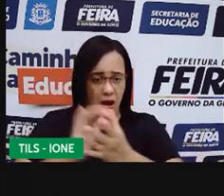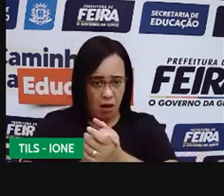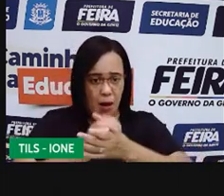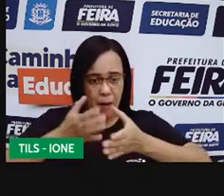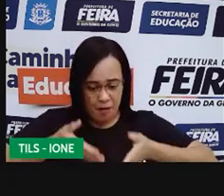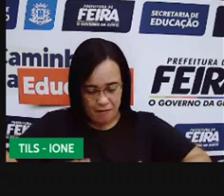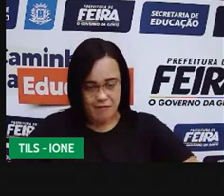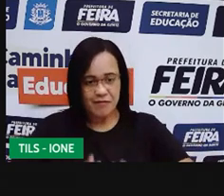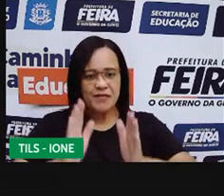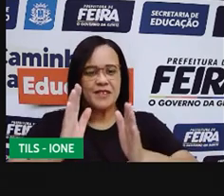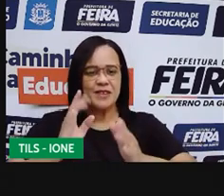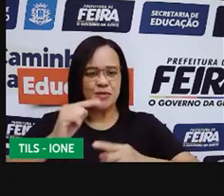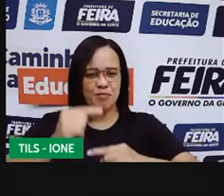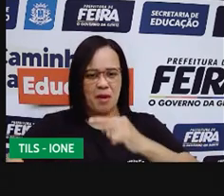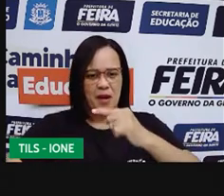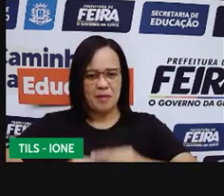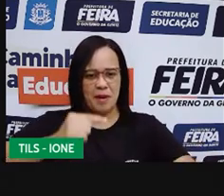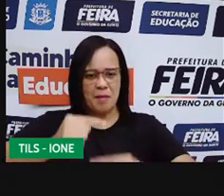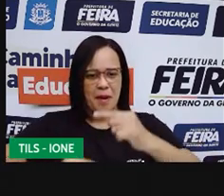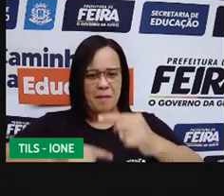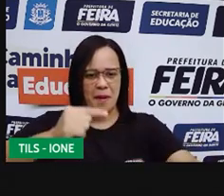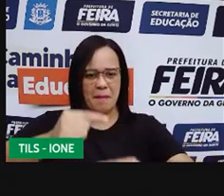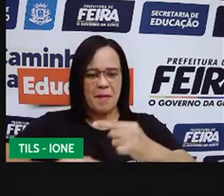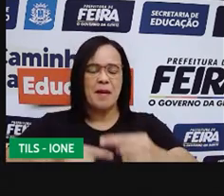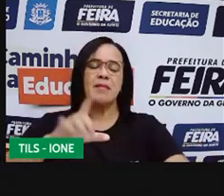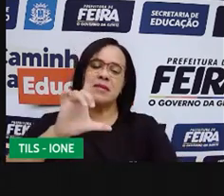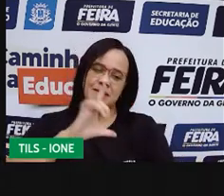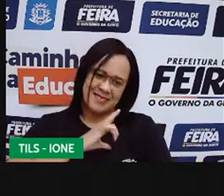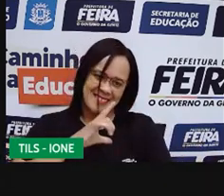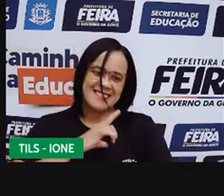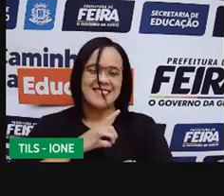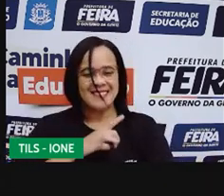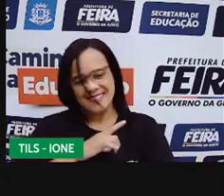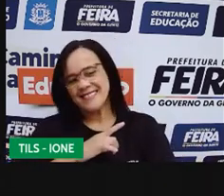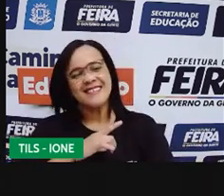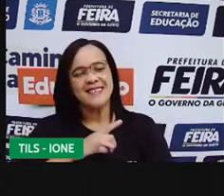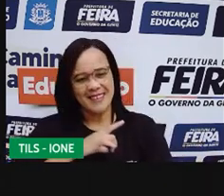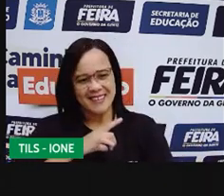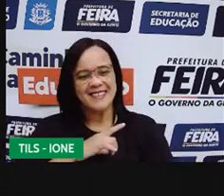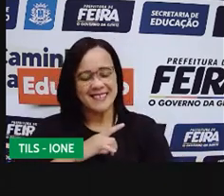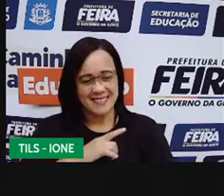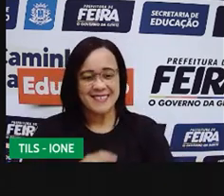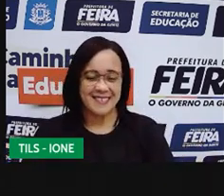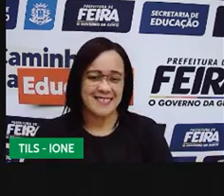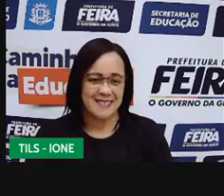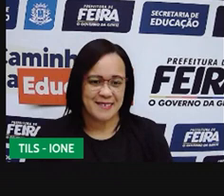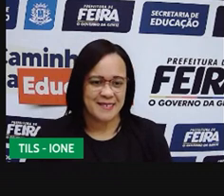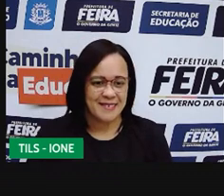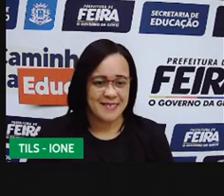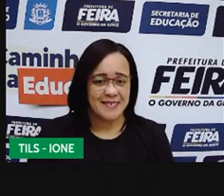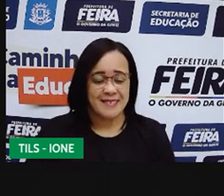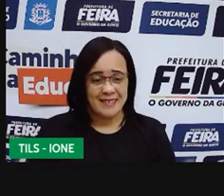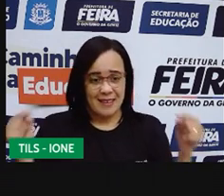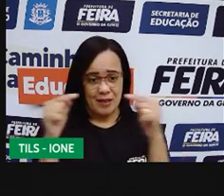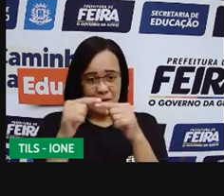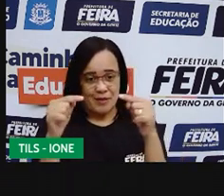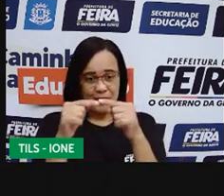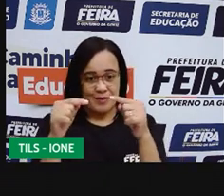E aí, a gente vai observando aqui, a partir dessas crianças, aqui que estão na